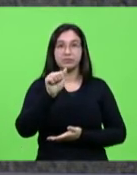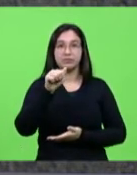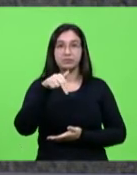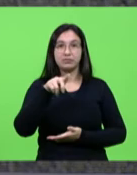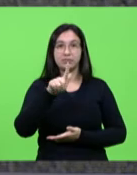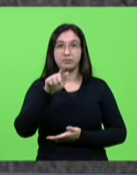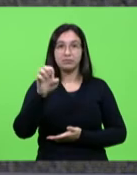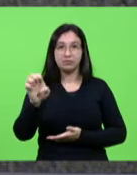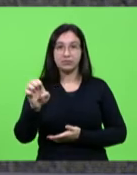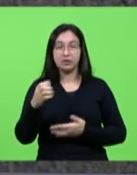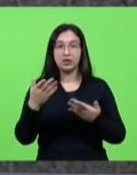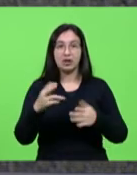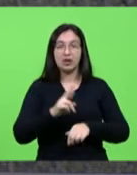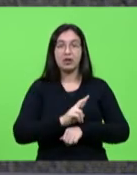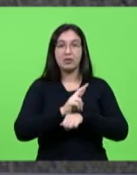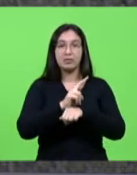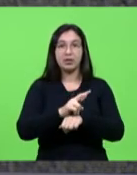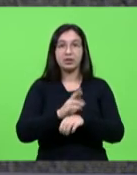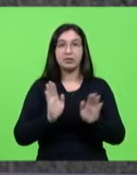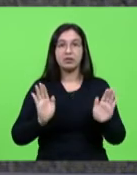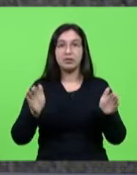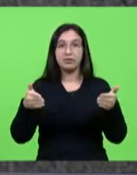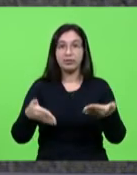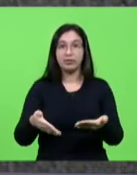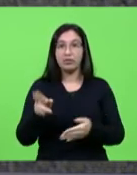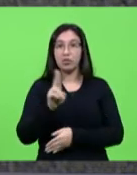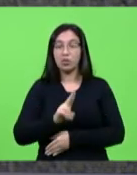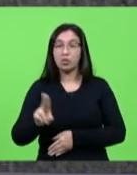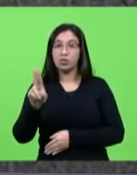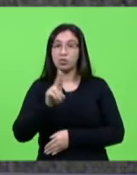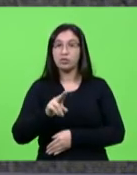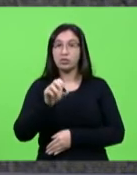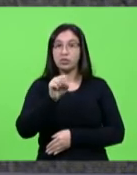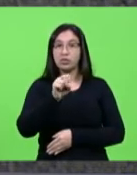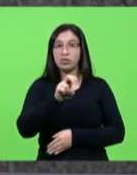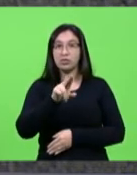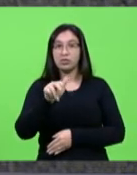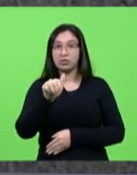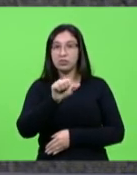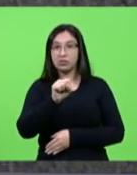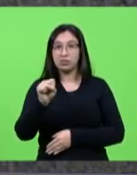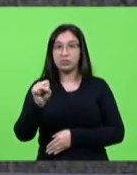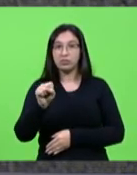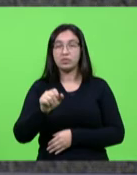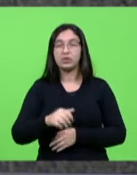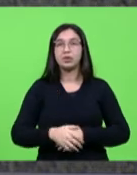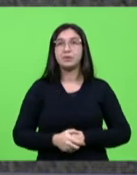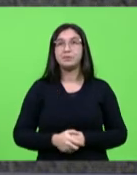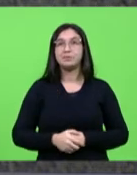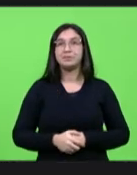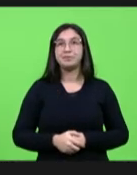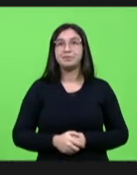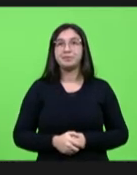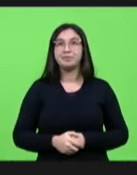ato o fórum estadual dos usuários dos suas fel suas Solange contigo